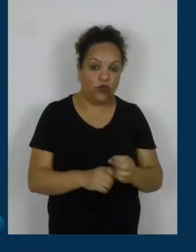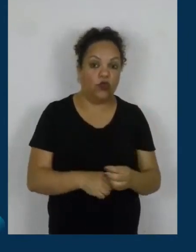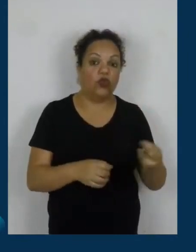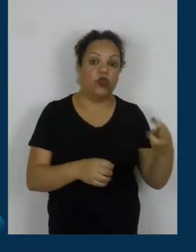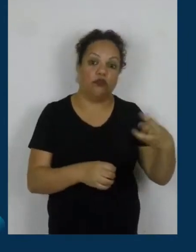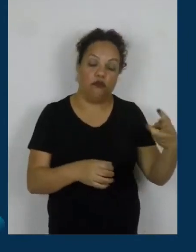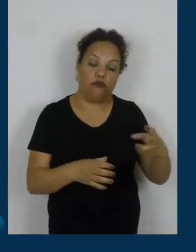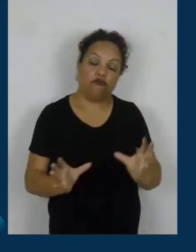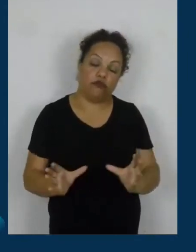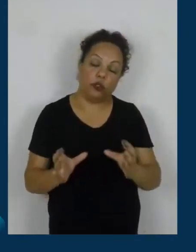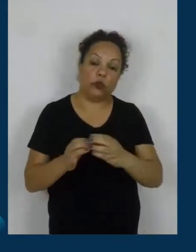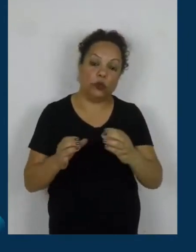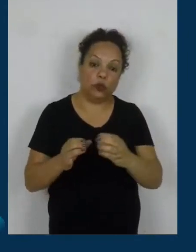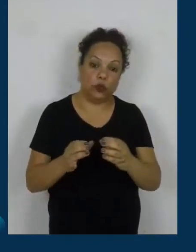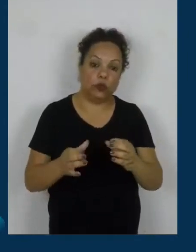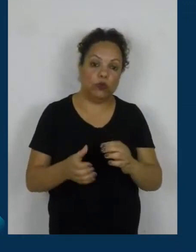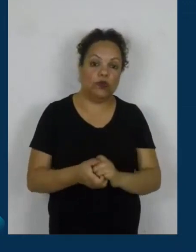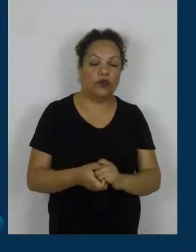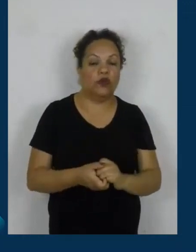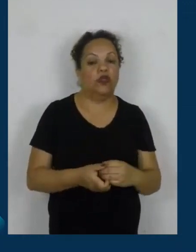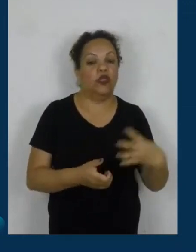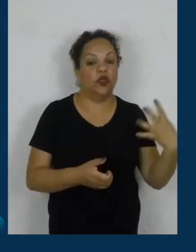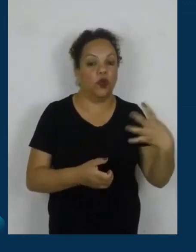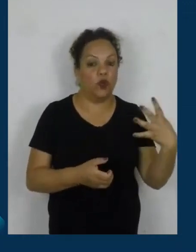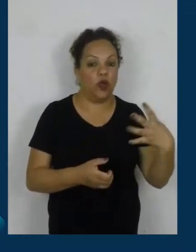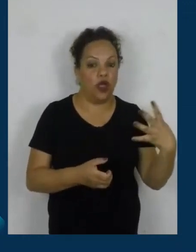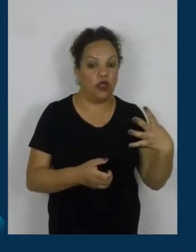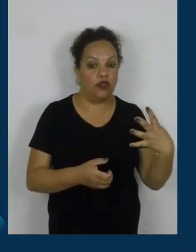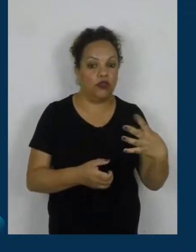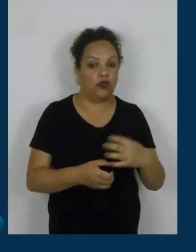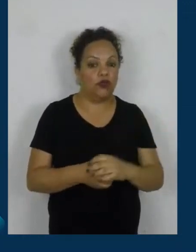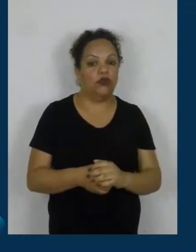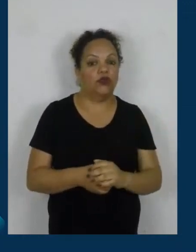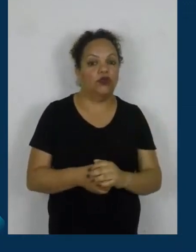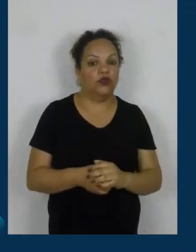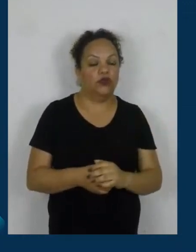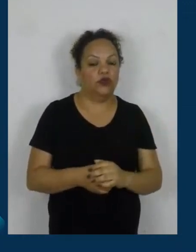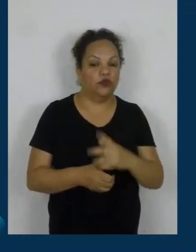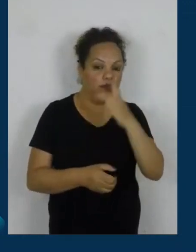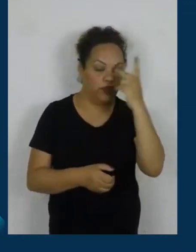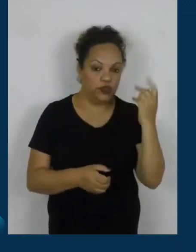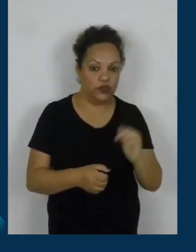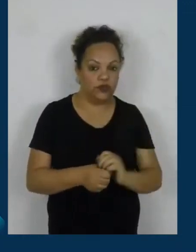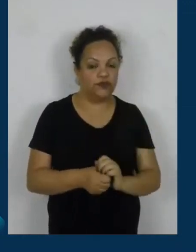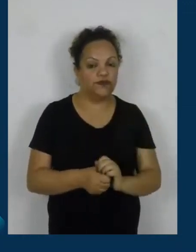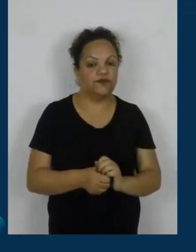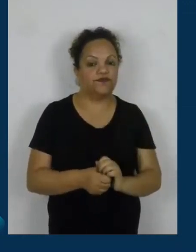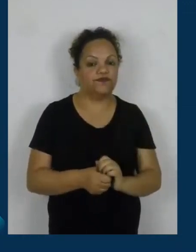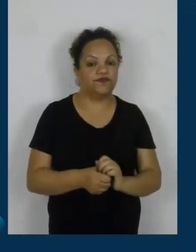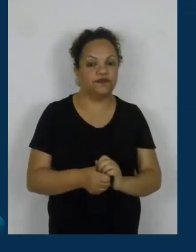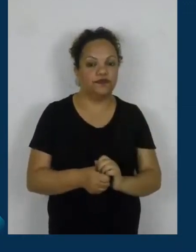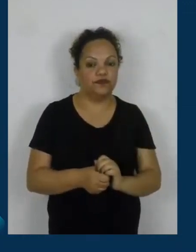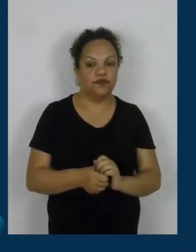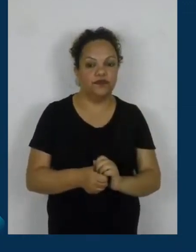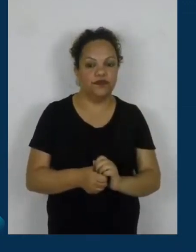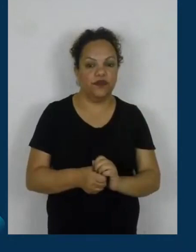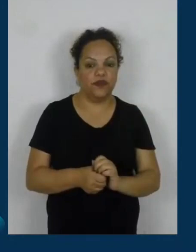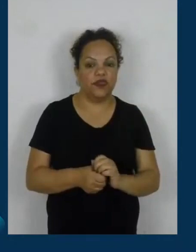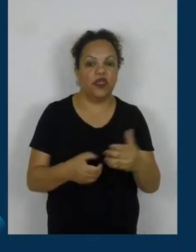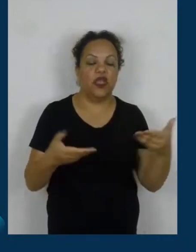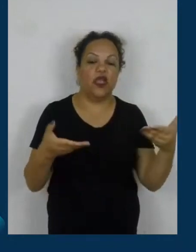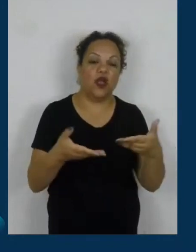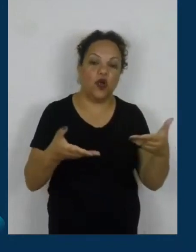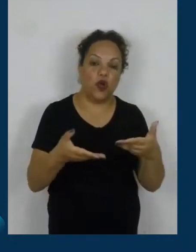candidatos em negócio de impacto. Essas pessoas foram avaliadas e agora a gente vai anunciar